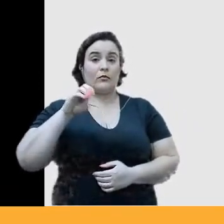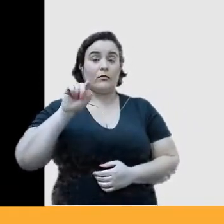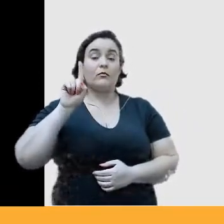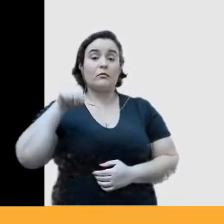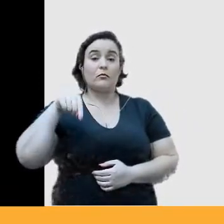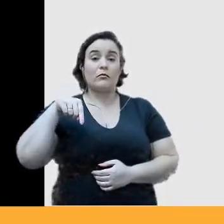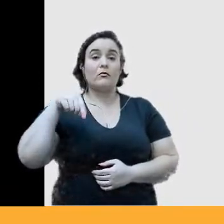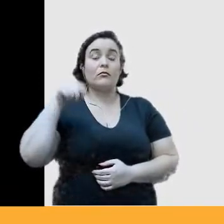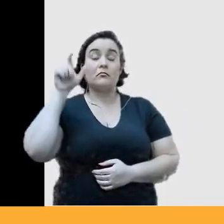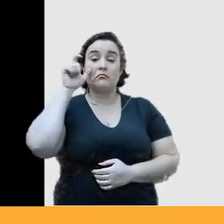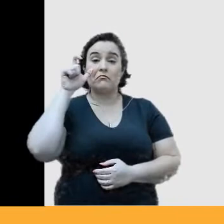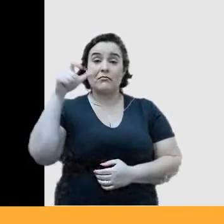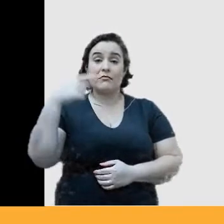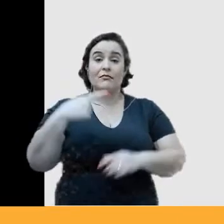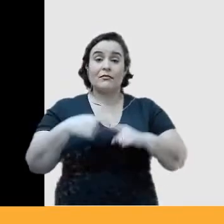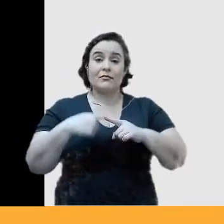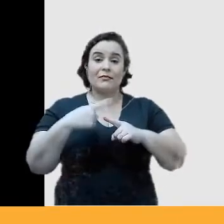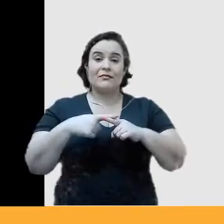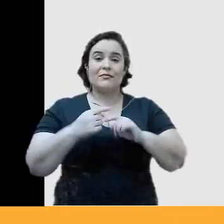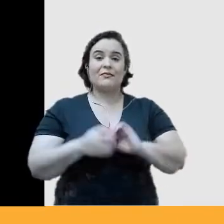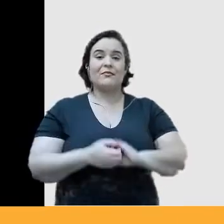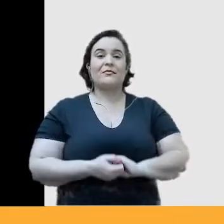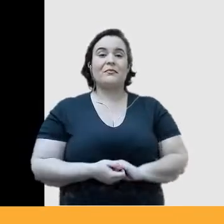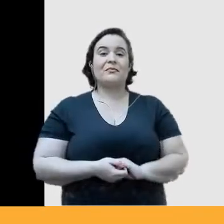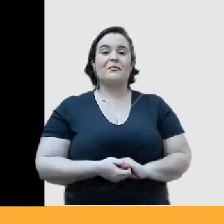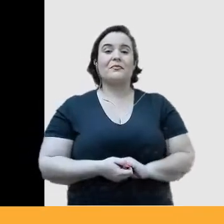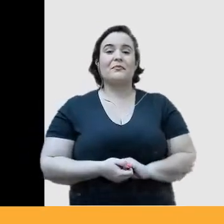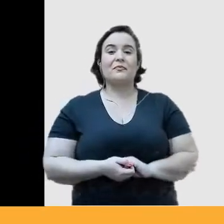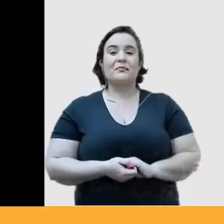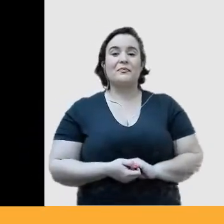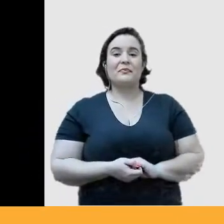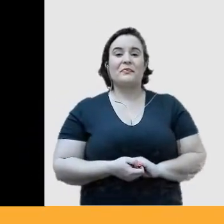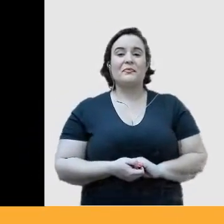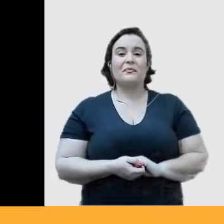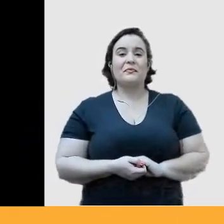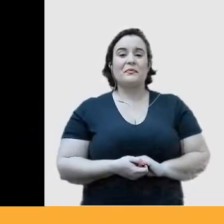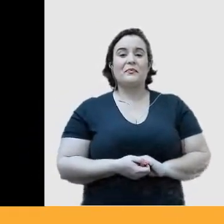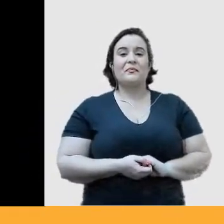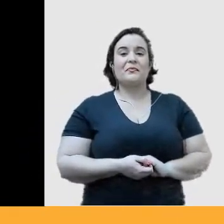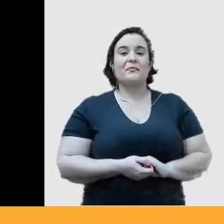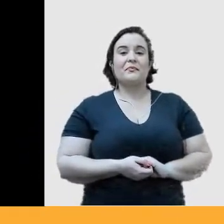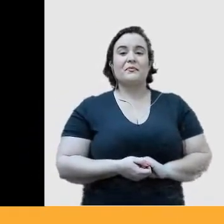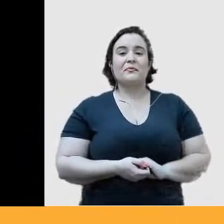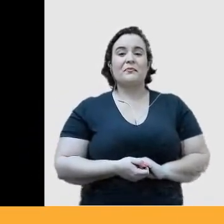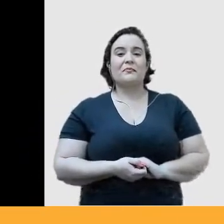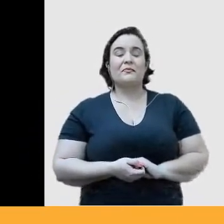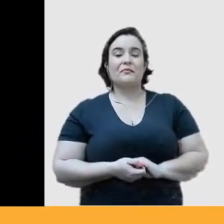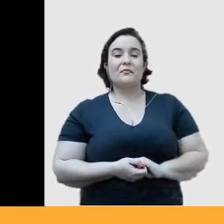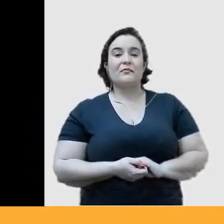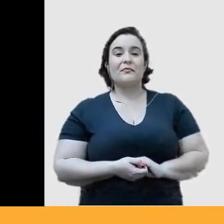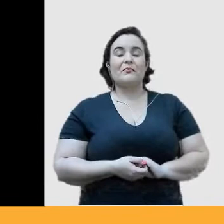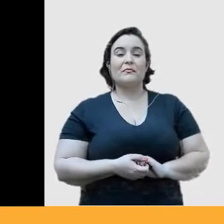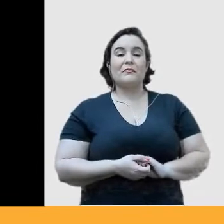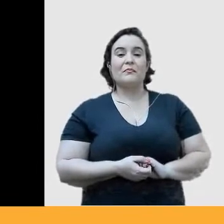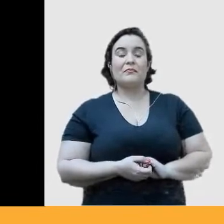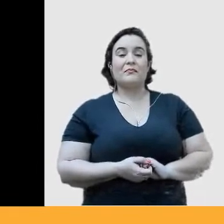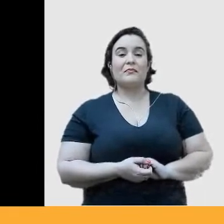essa marca eu estava dando, eu trabalhava na